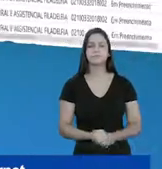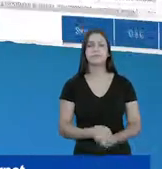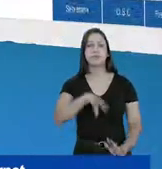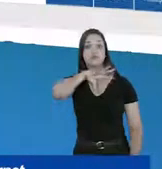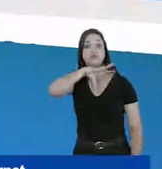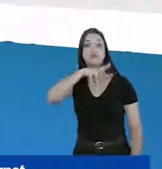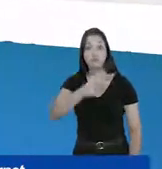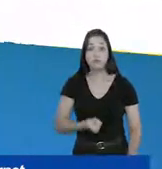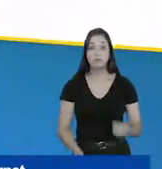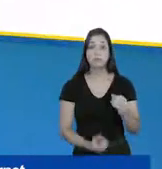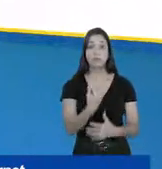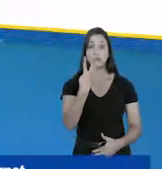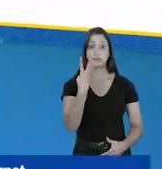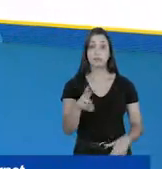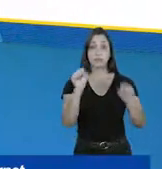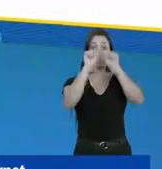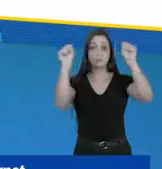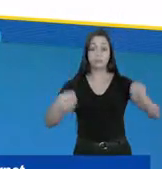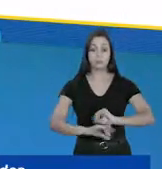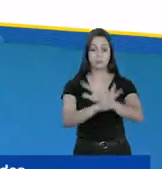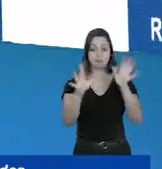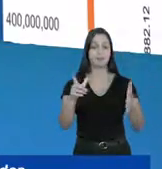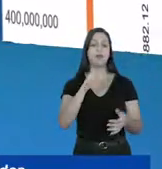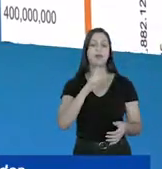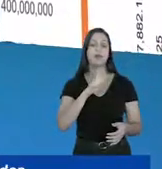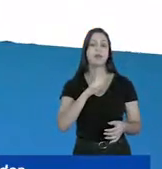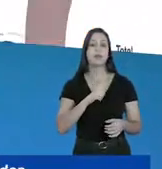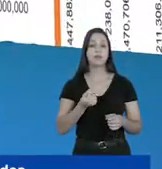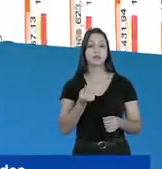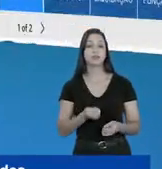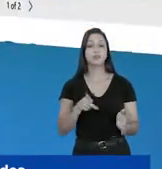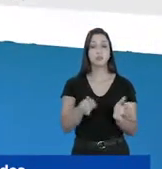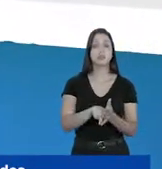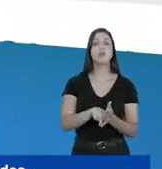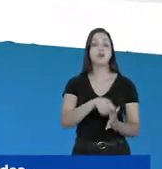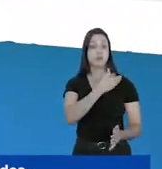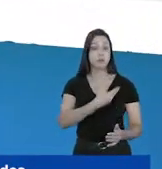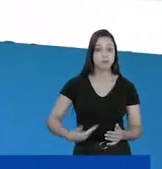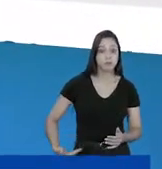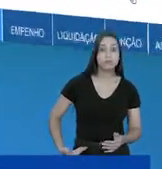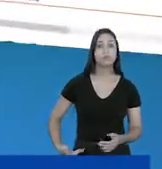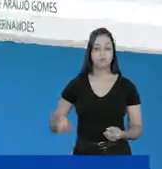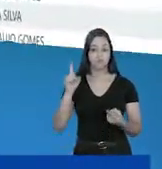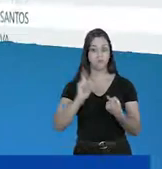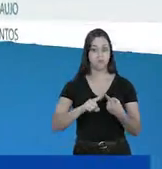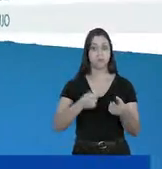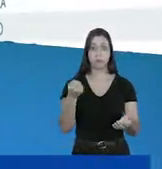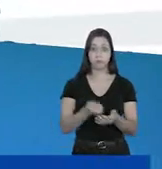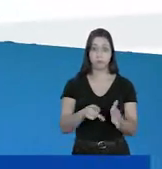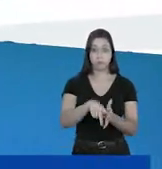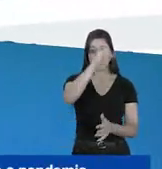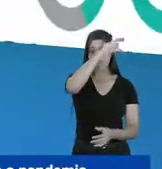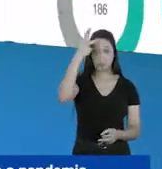Odelmo criou três portais de transparência na internet, mostrando como os recursos públicos são investidos. Um para as compras